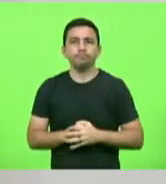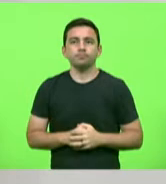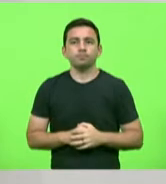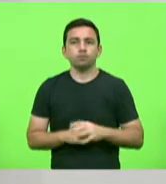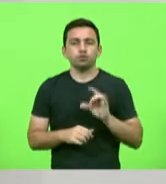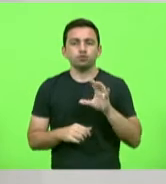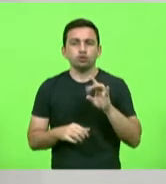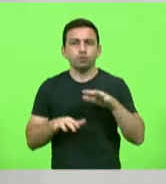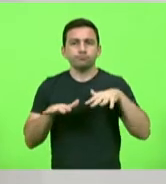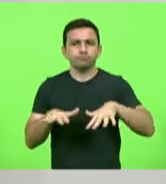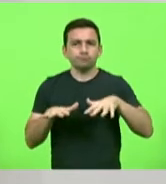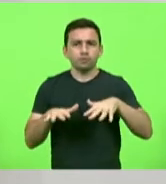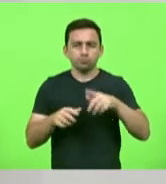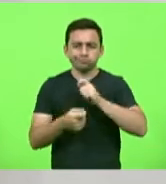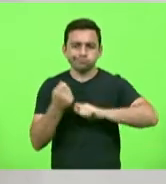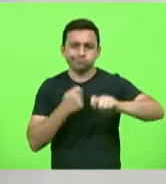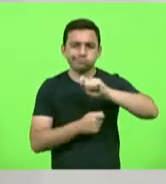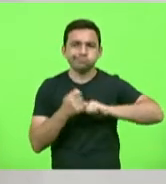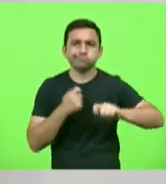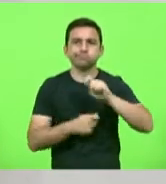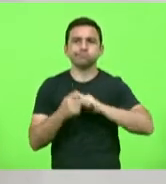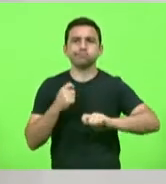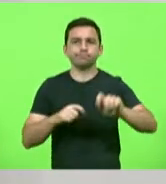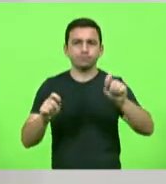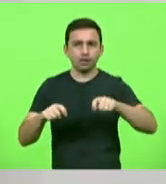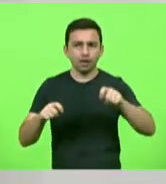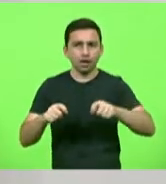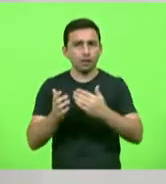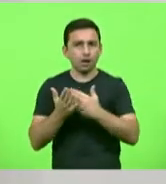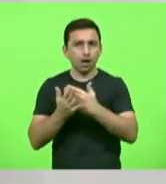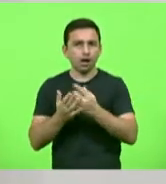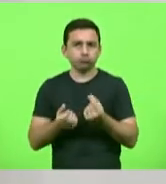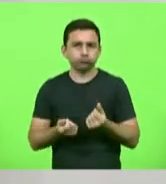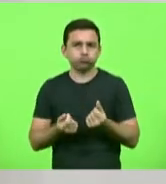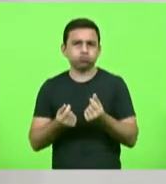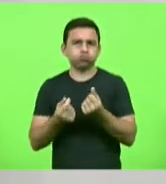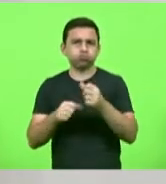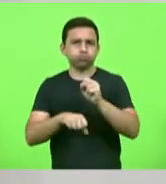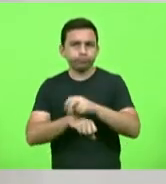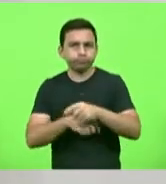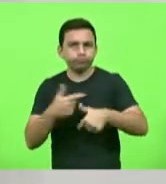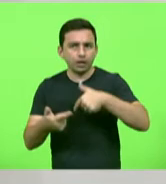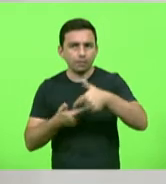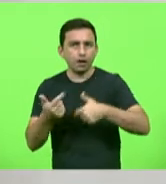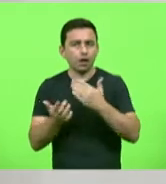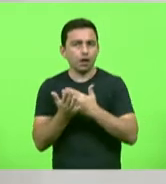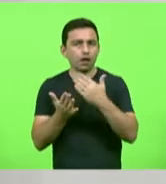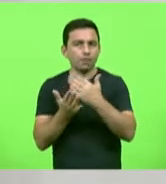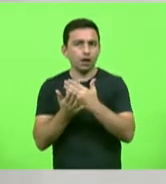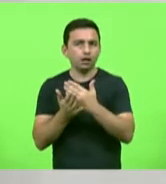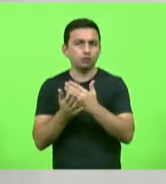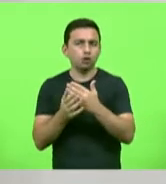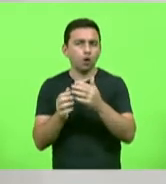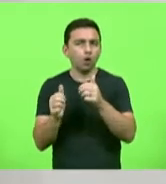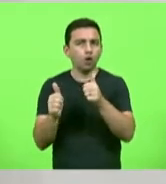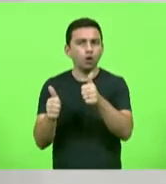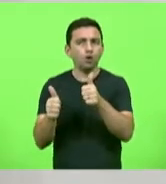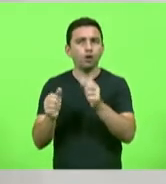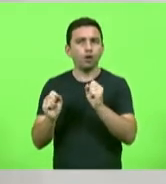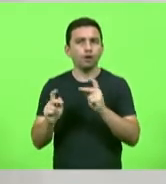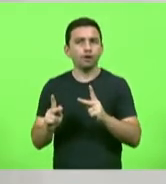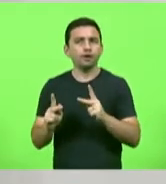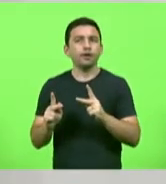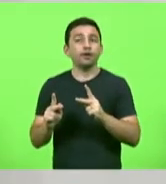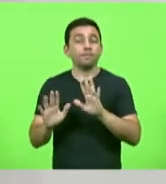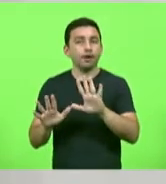movimentação econômica, que gera, gerando riqueza, emprego e desenvolvimento, também para o Estado,